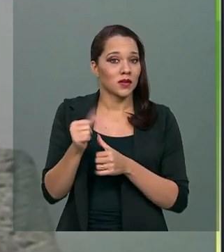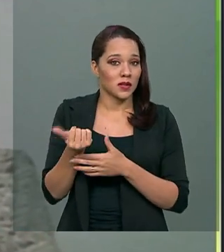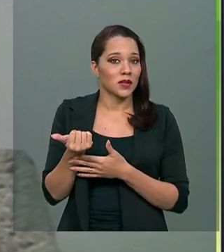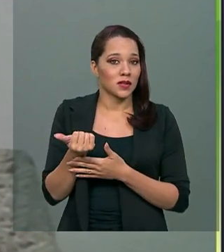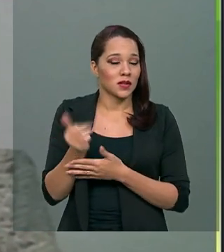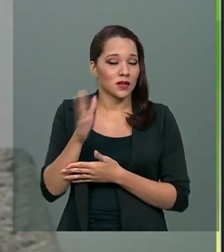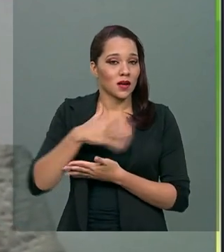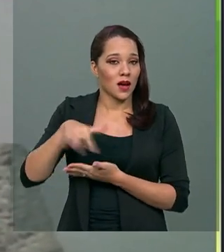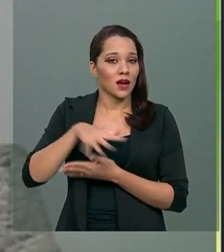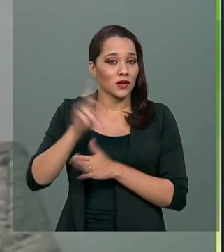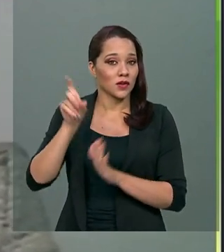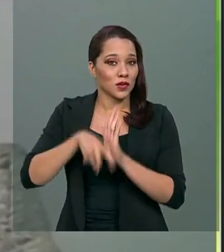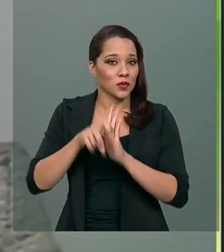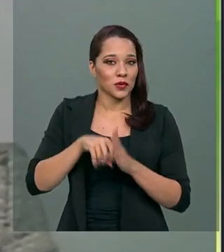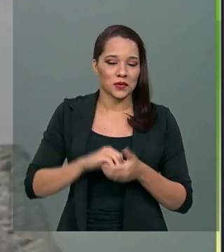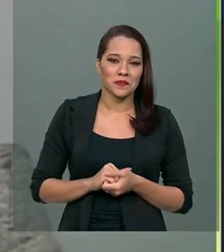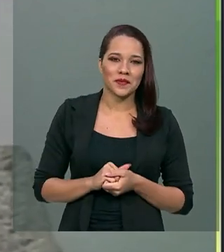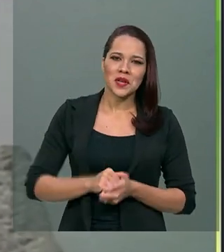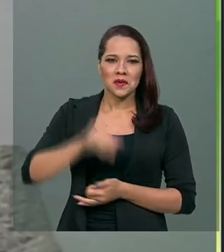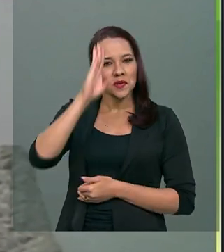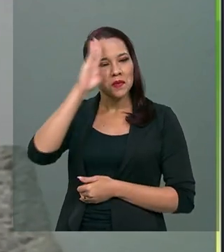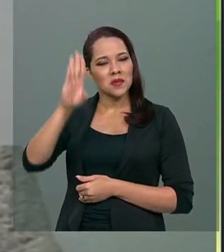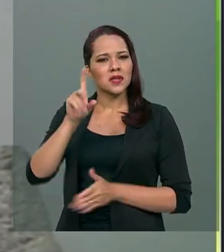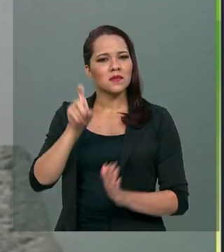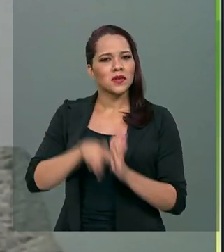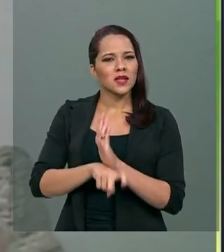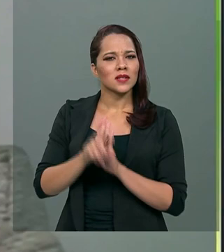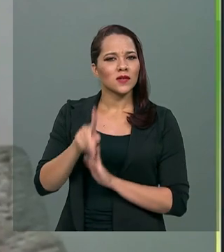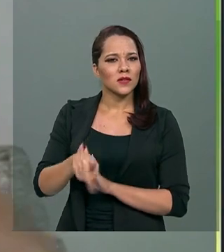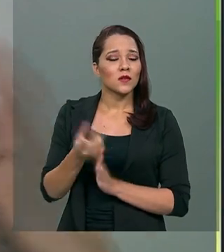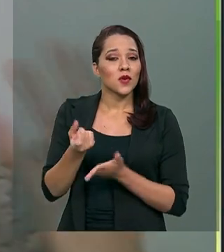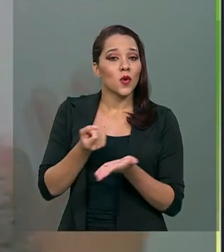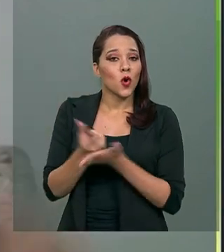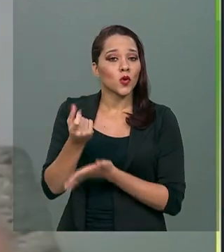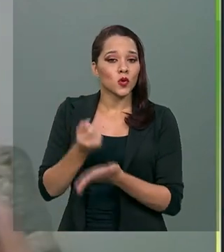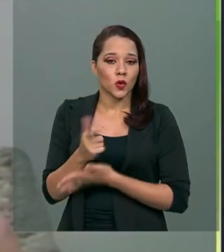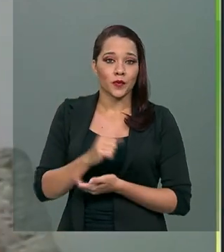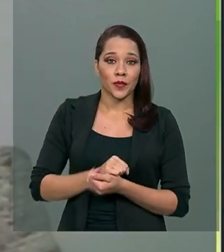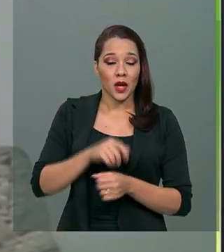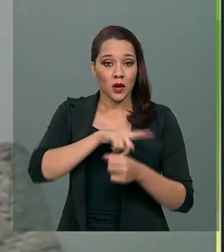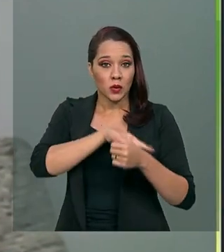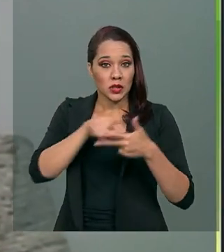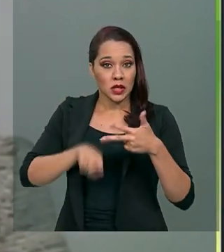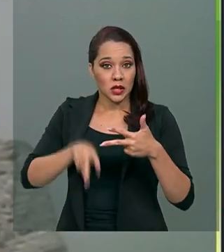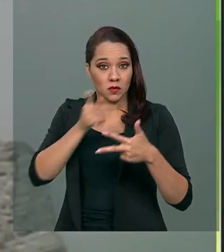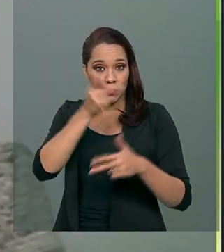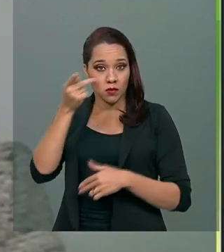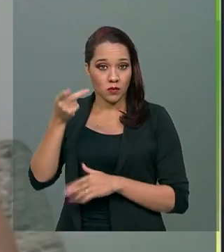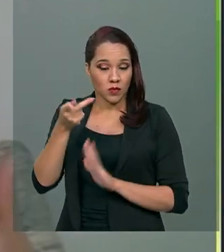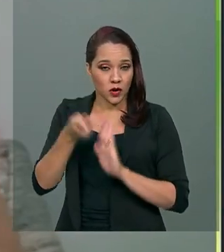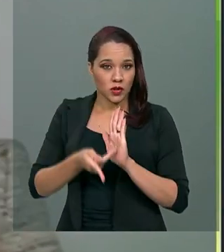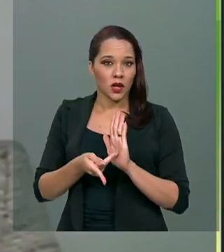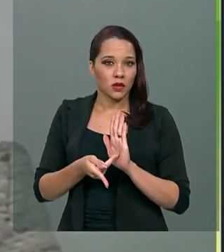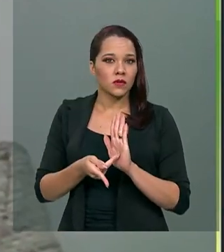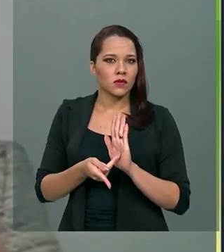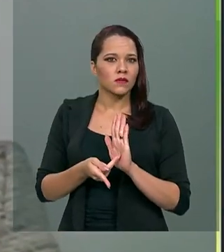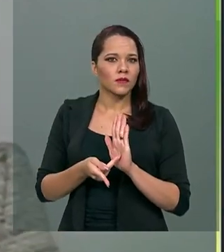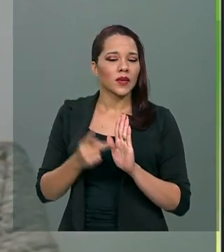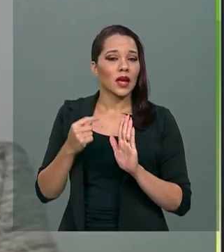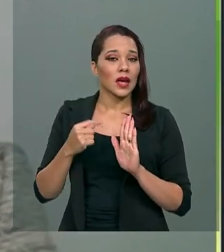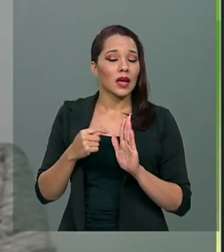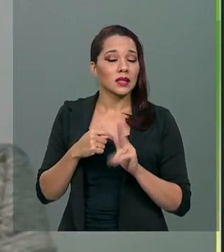aspecto de tributação. Principalmente na tributação sobre o consumo. Então, os três projetos, de alguma forma, eles